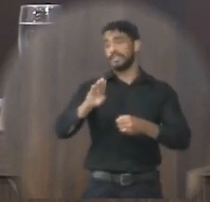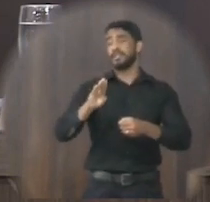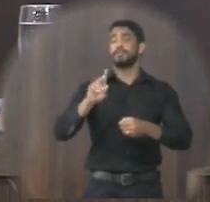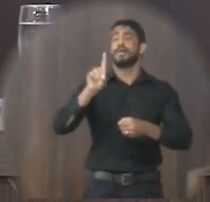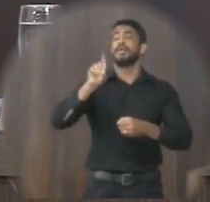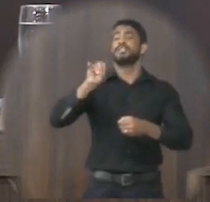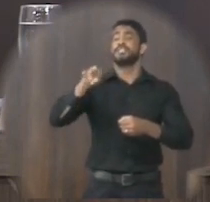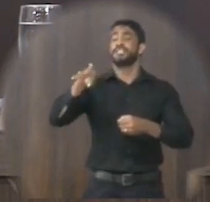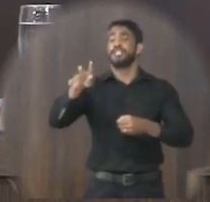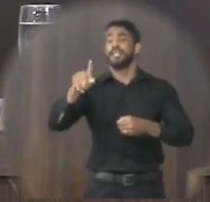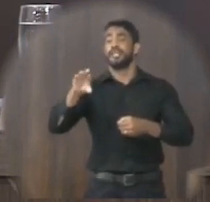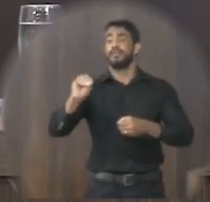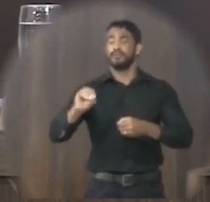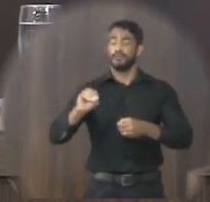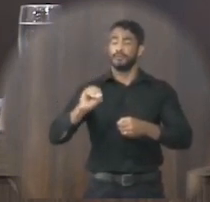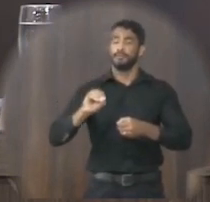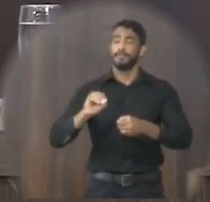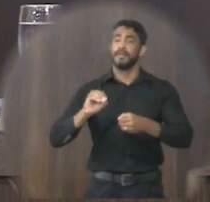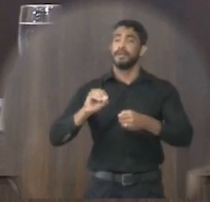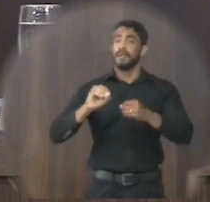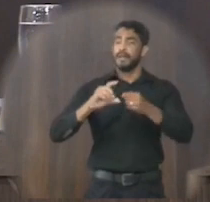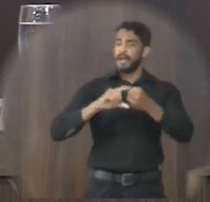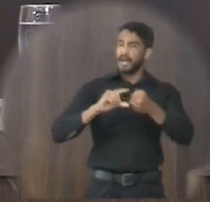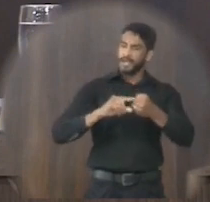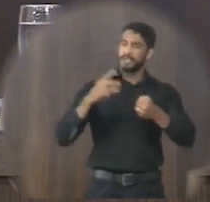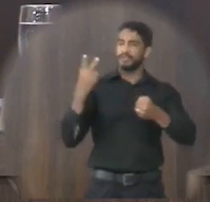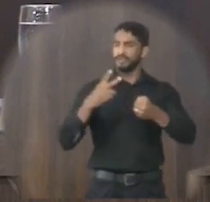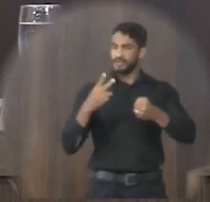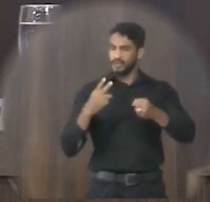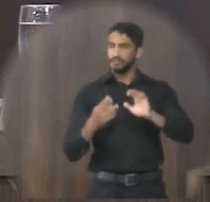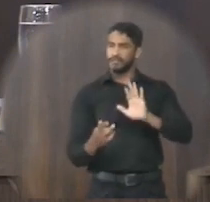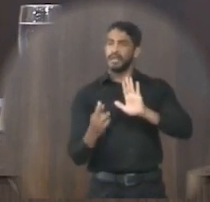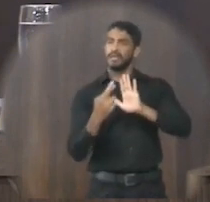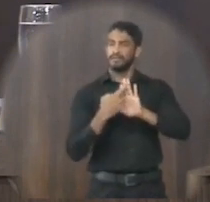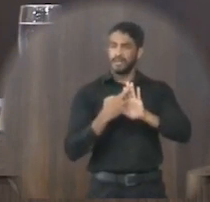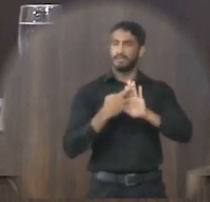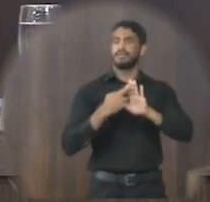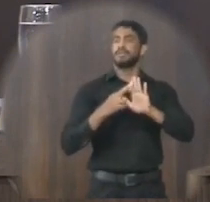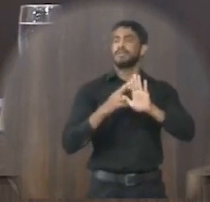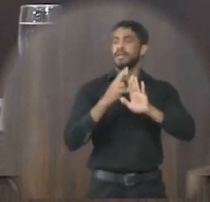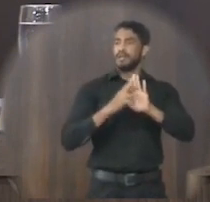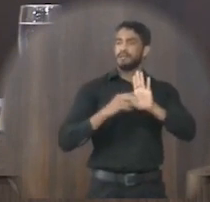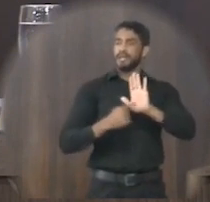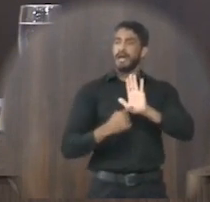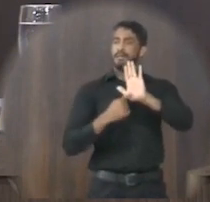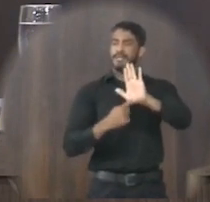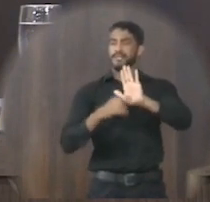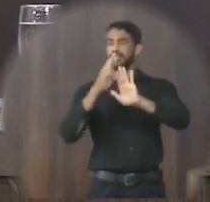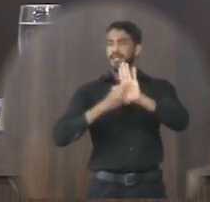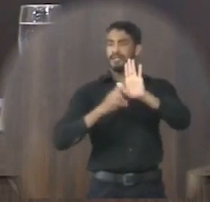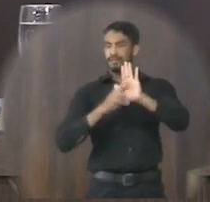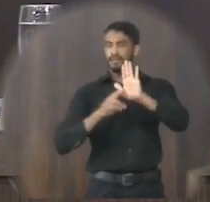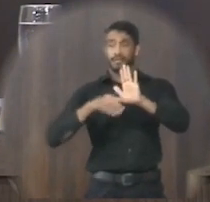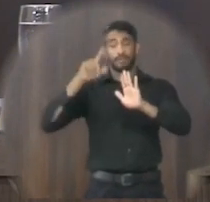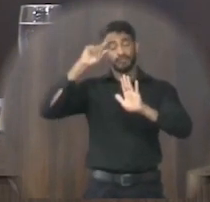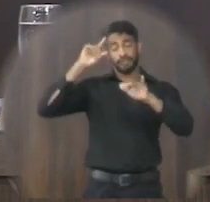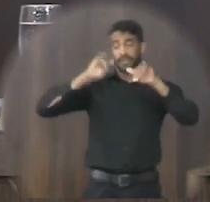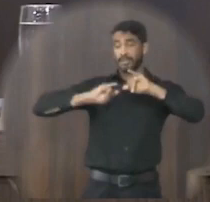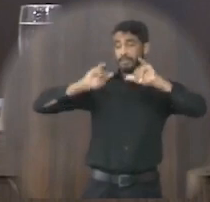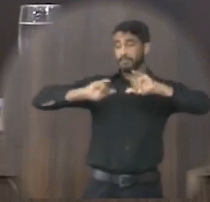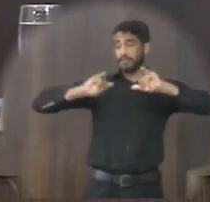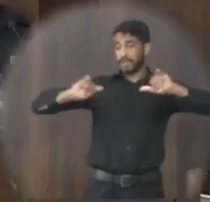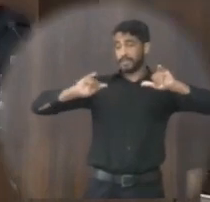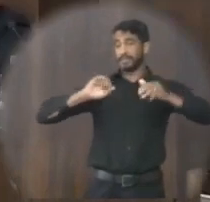de Andrade Carvalho Artigo 2º Revogam-se a disposições em contrário Artigo 3º A presente resolução entre em vigor na data de sua publicação